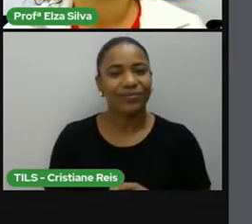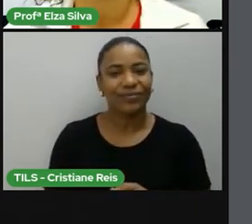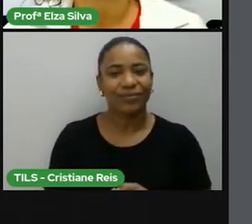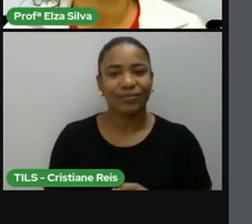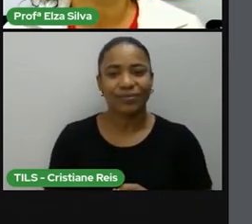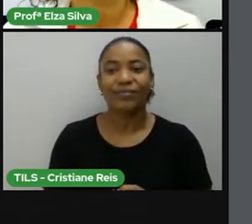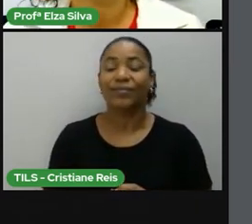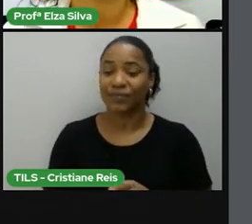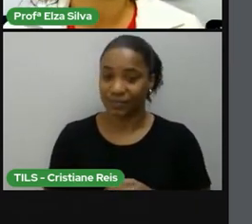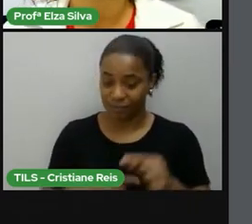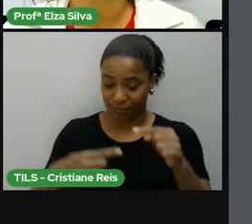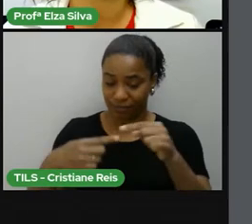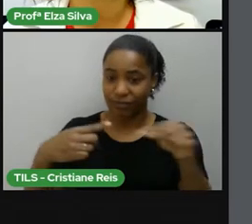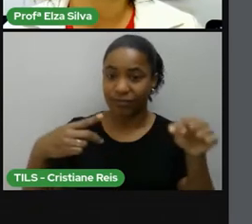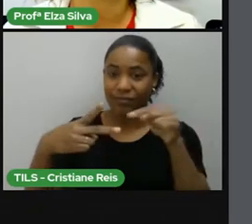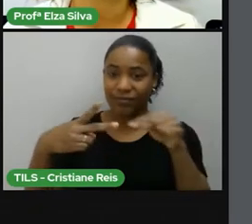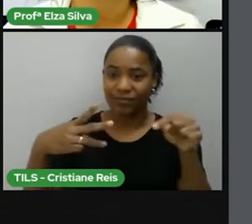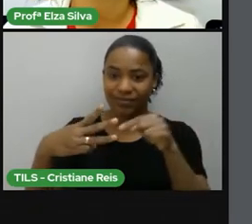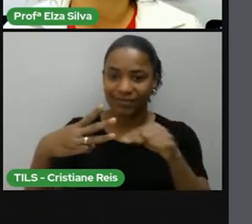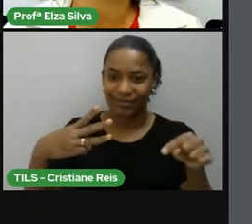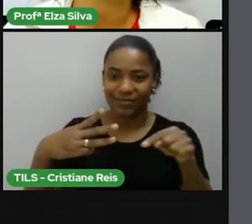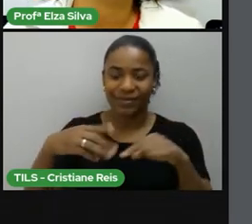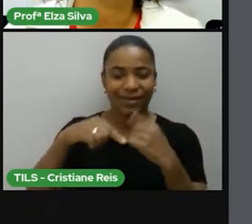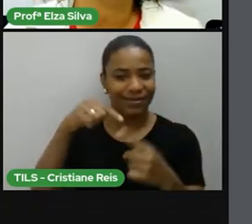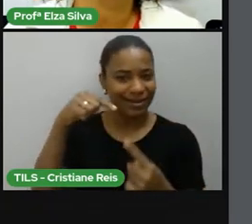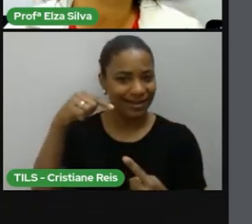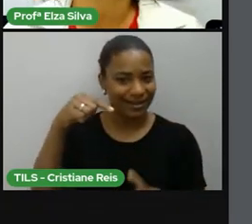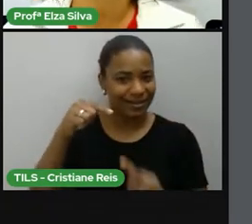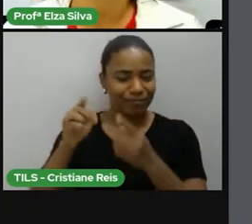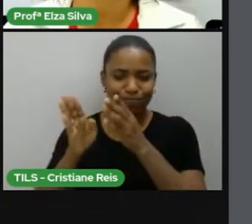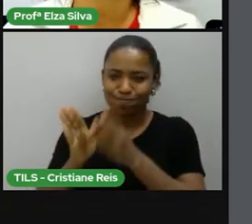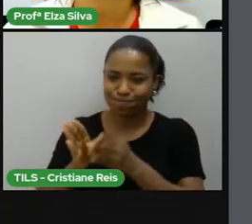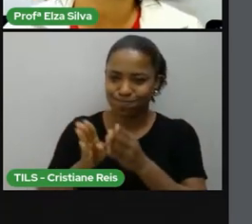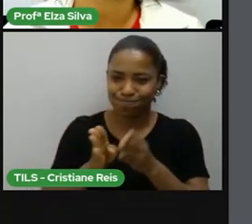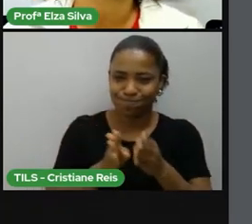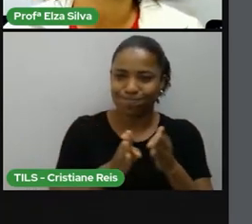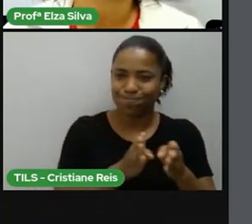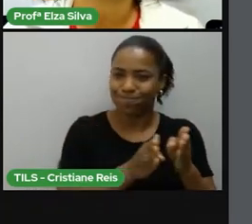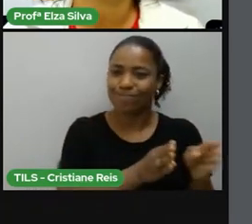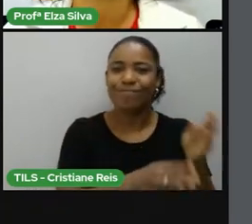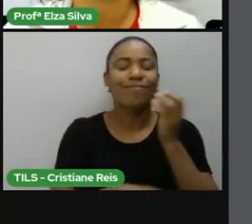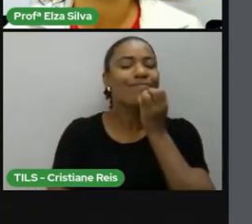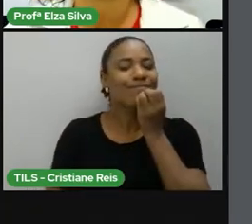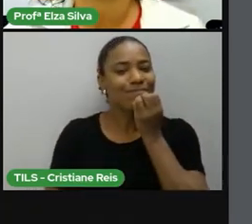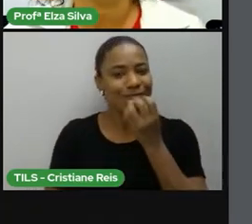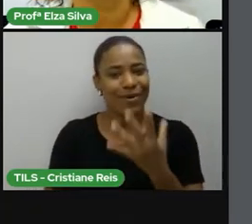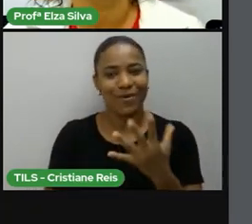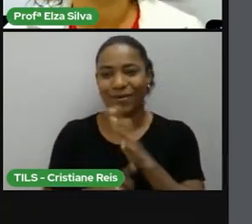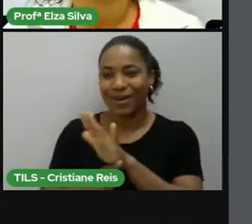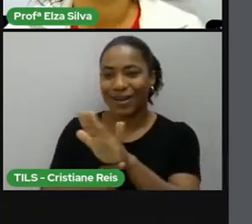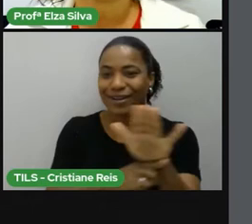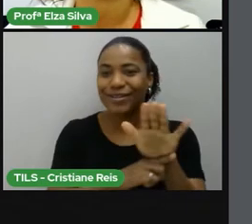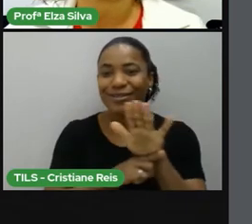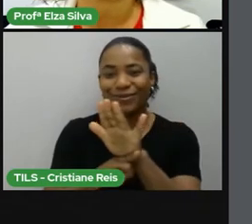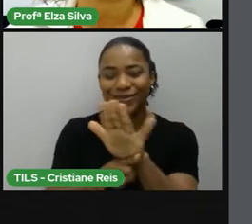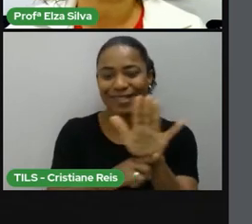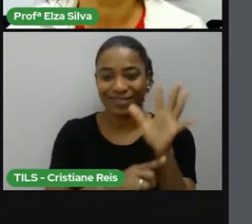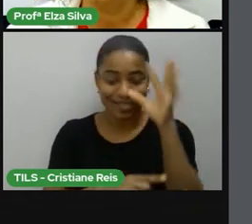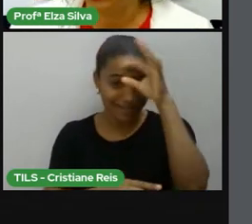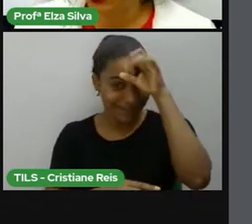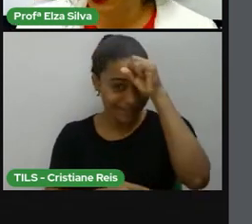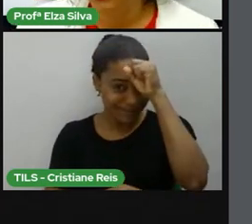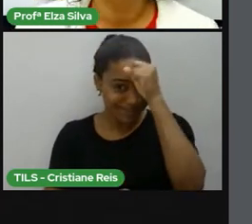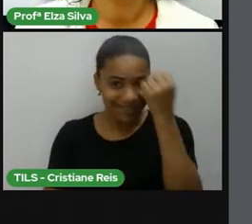Faça assim e seu caderno ficará mais organizado e contribuirá para que você possa aprender com sucesso.